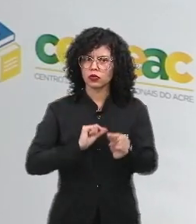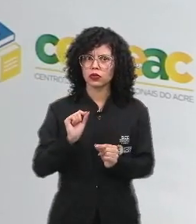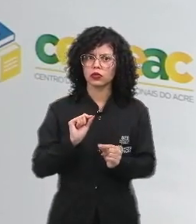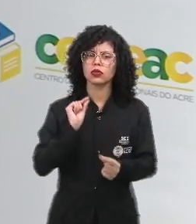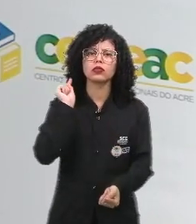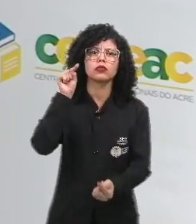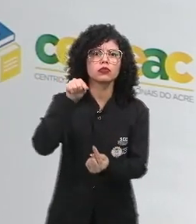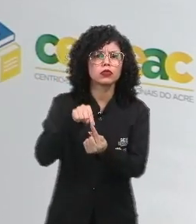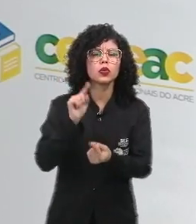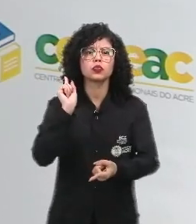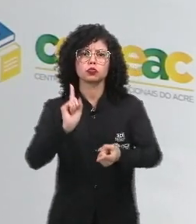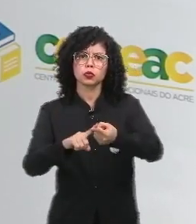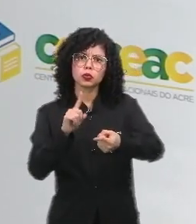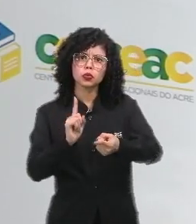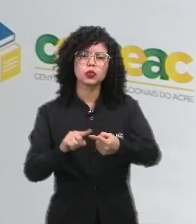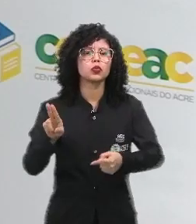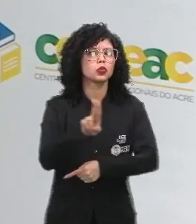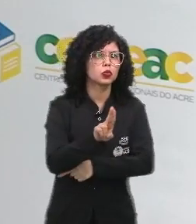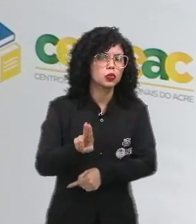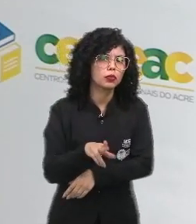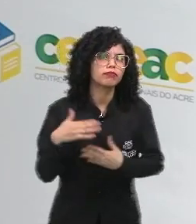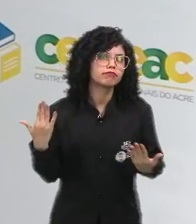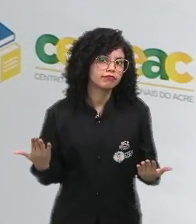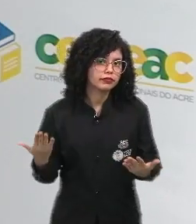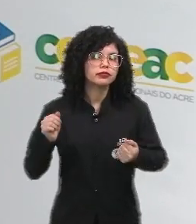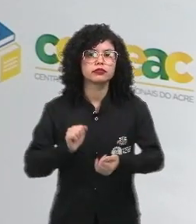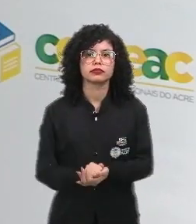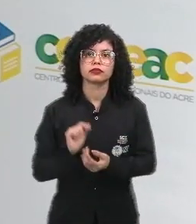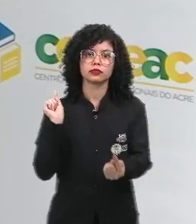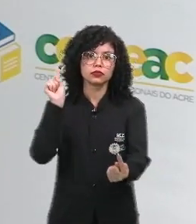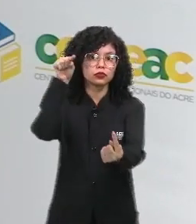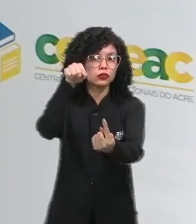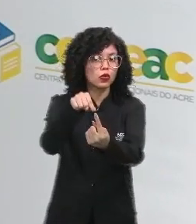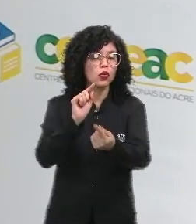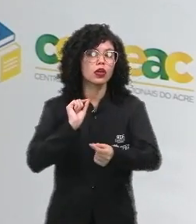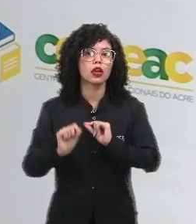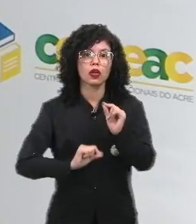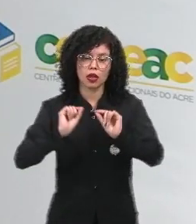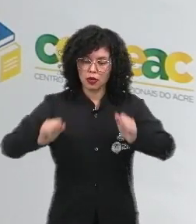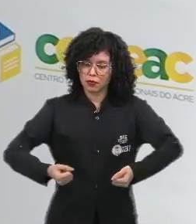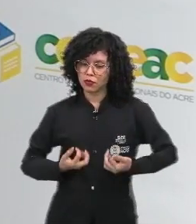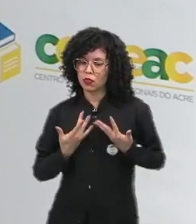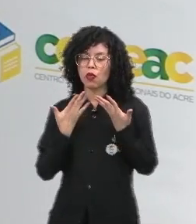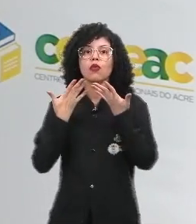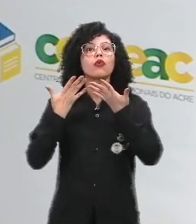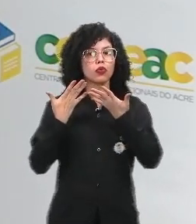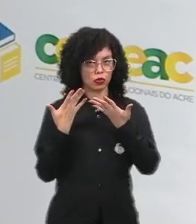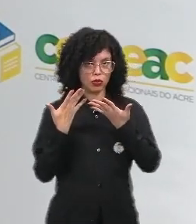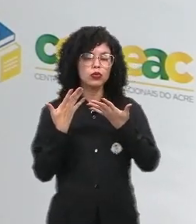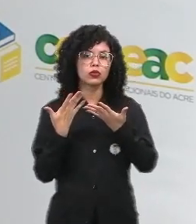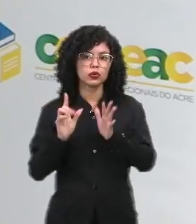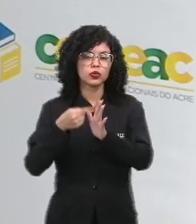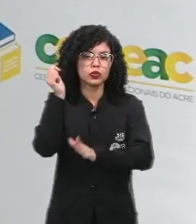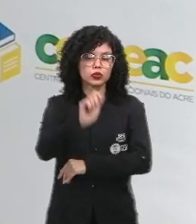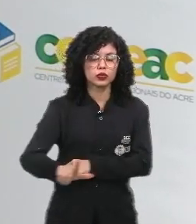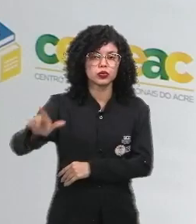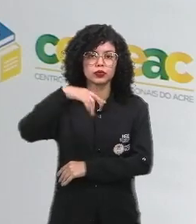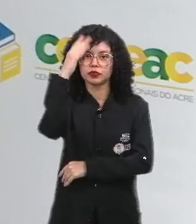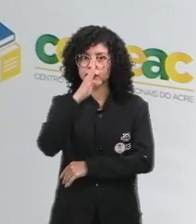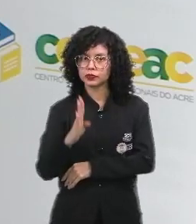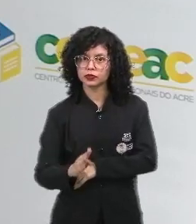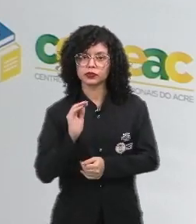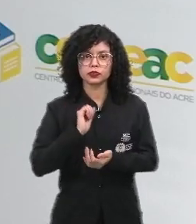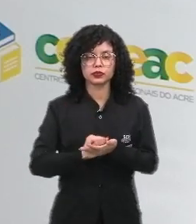quinhentismo? E por que o nome quinhentismo? Quinhentismo é a primeira manifestação literária do Brasil.